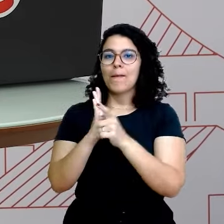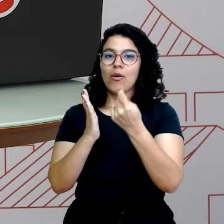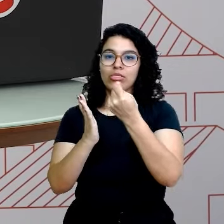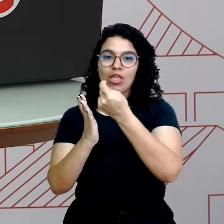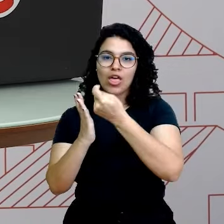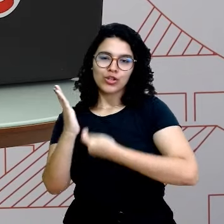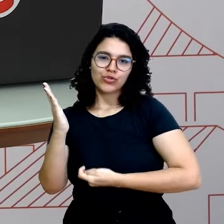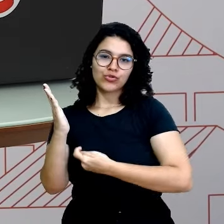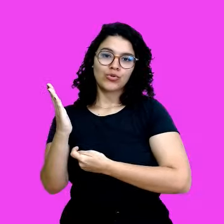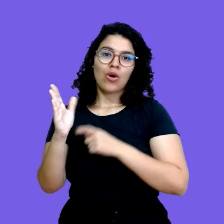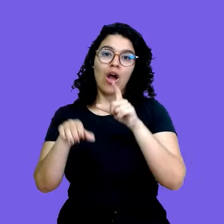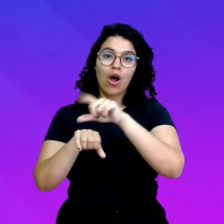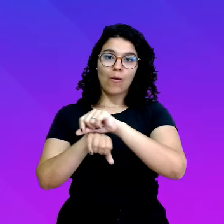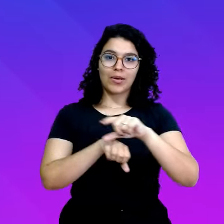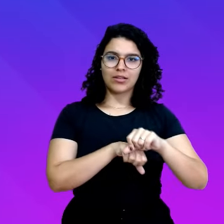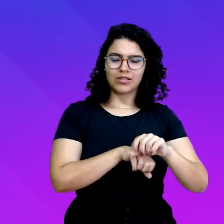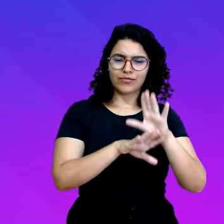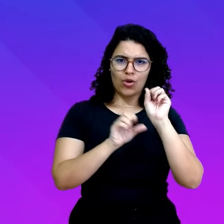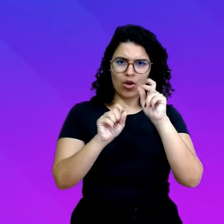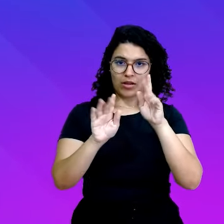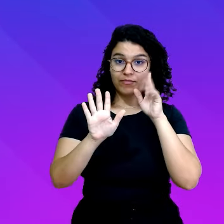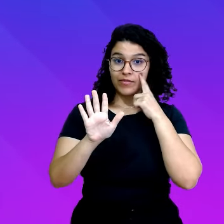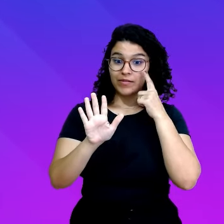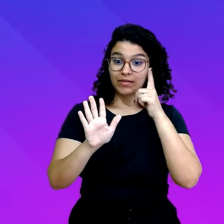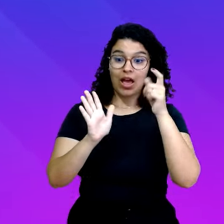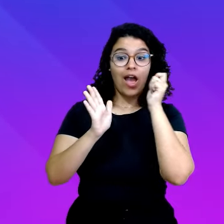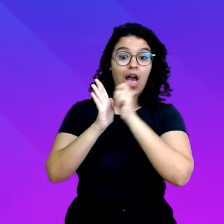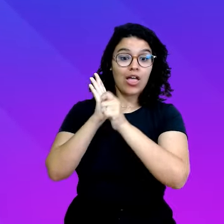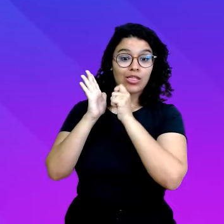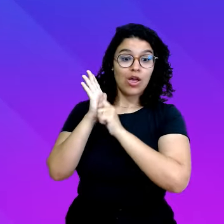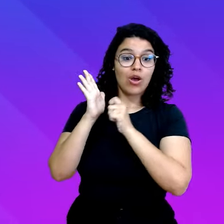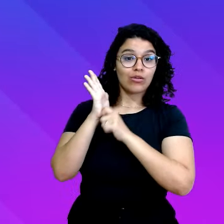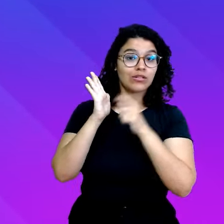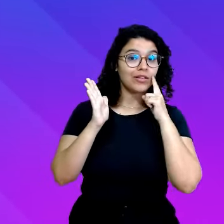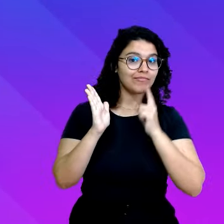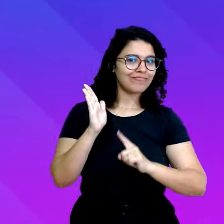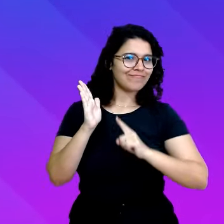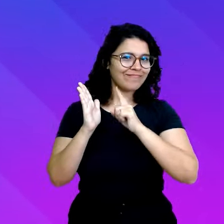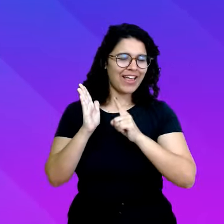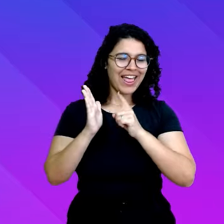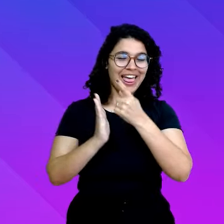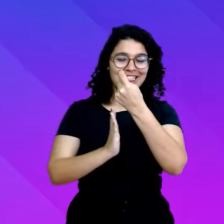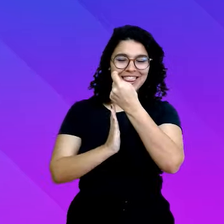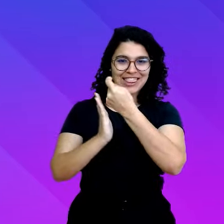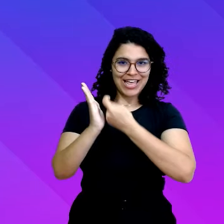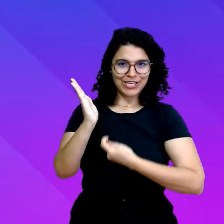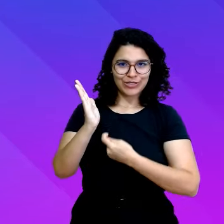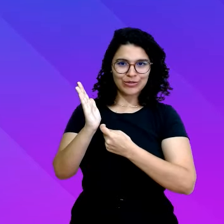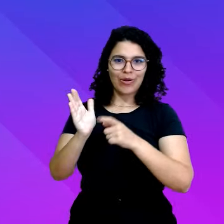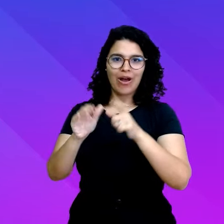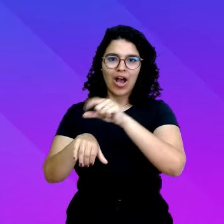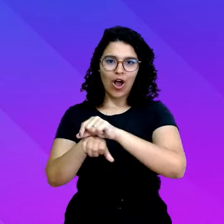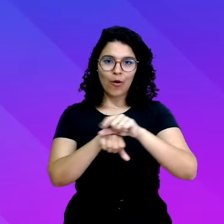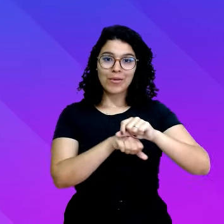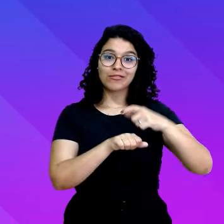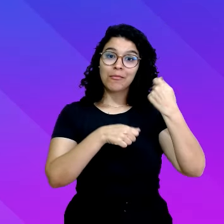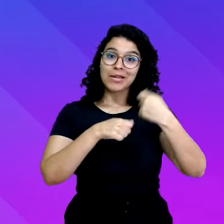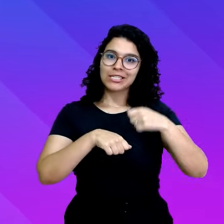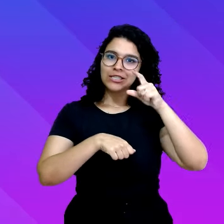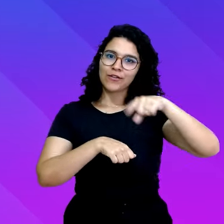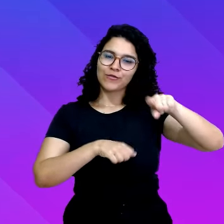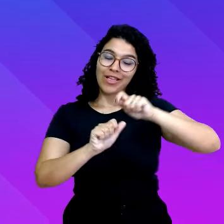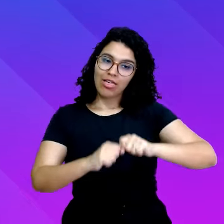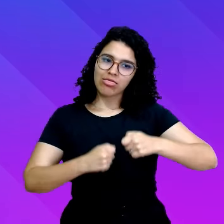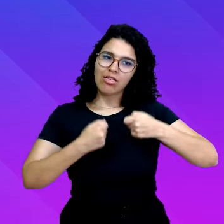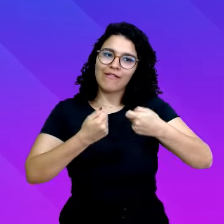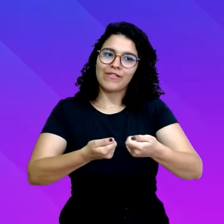Então, anota aí. Textos argumentativos são textos em que você deve defender uma opinião, que